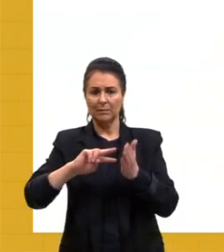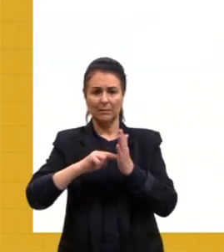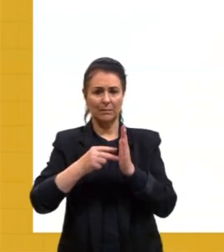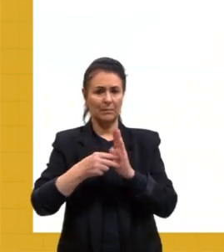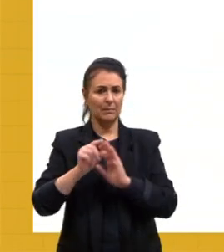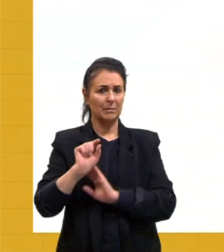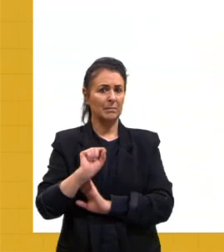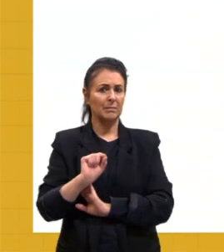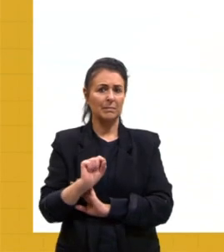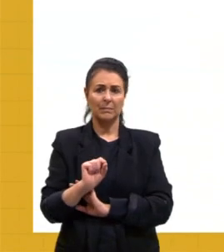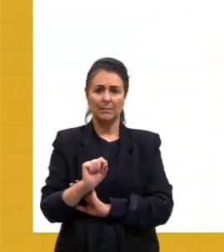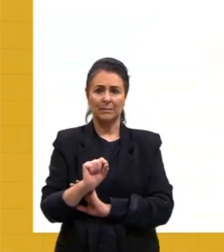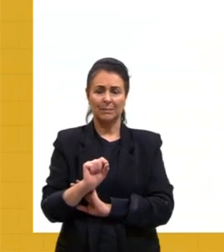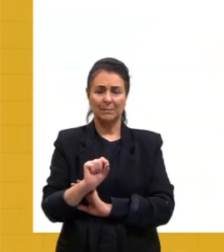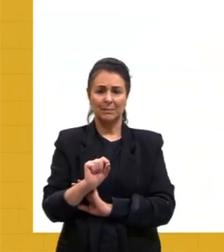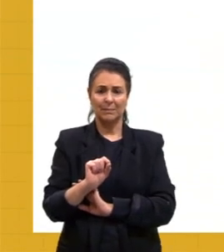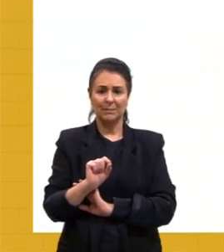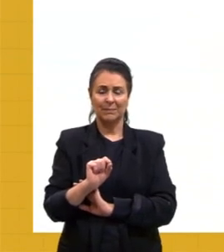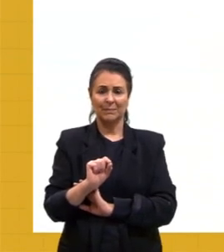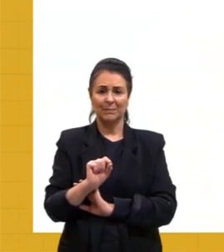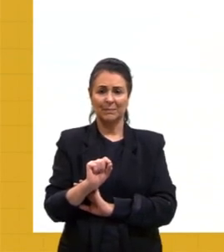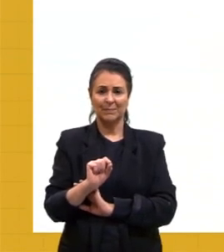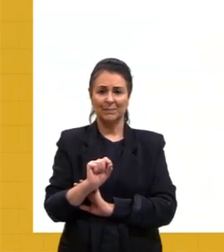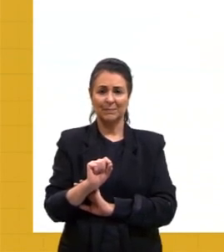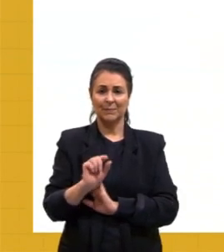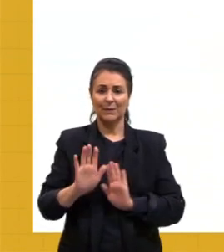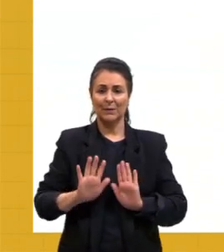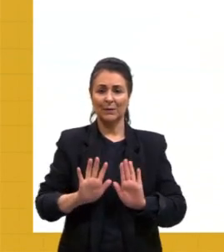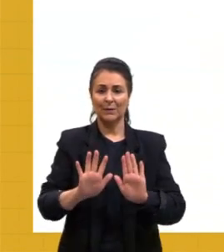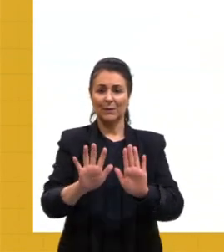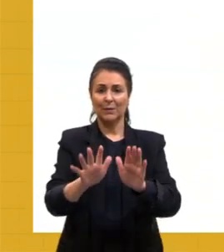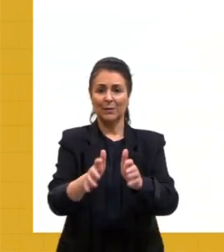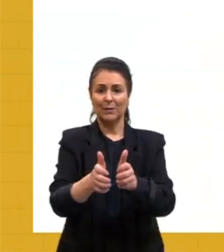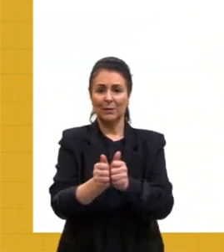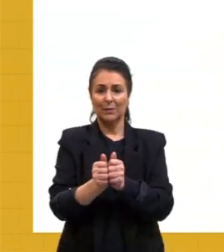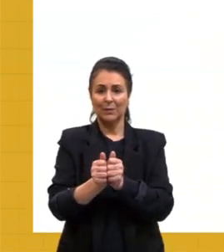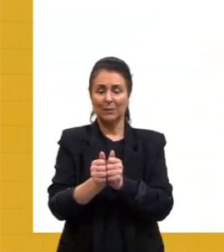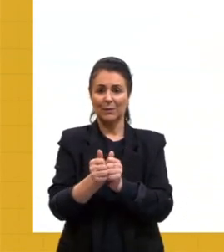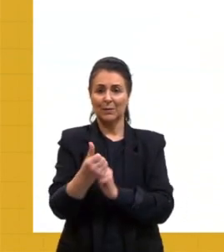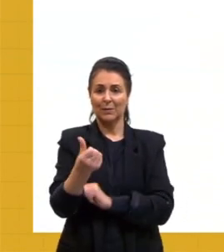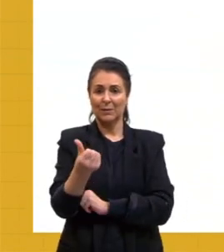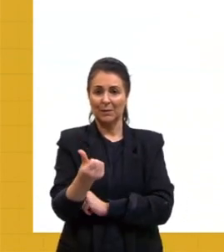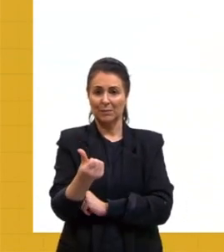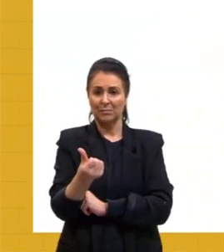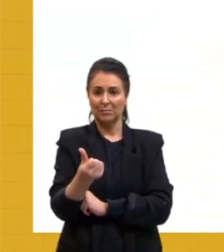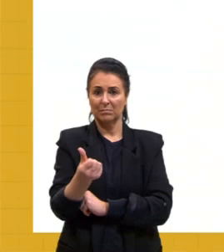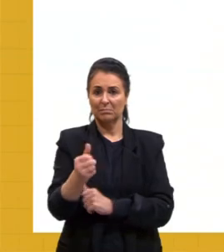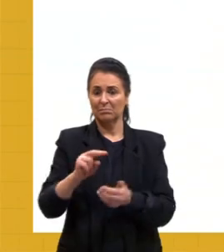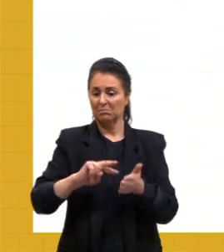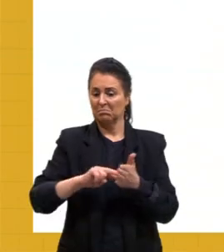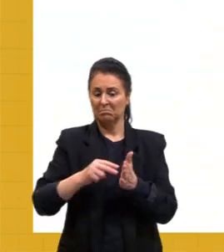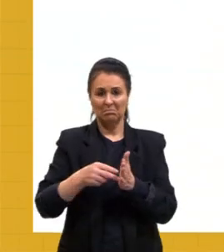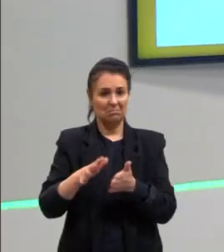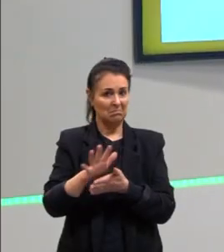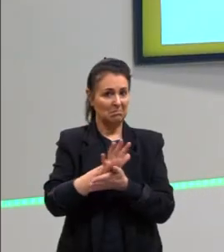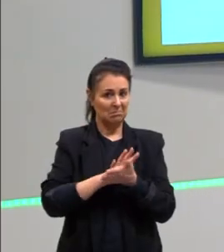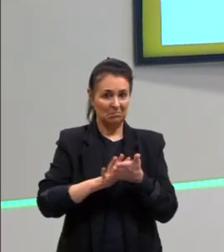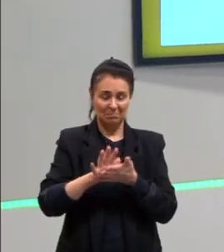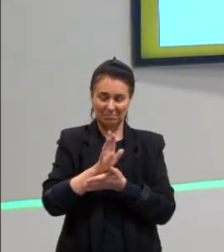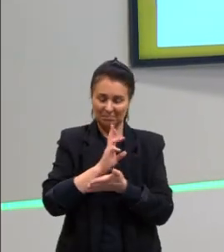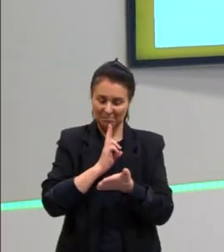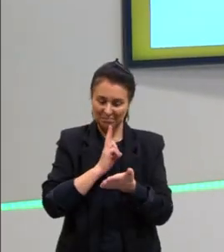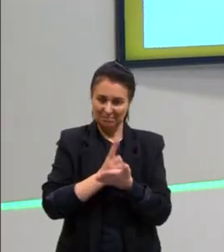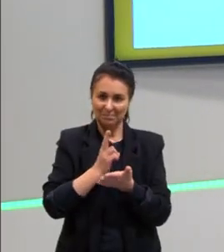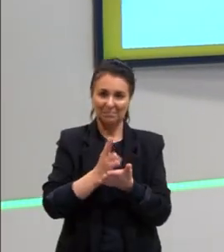Não, né? Deixa eu ver qual códon é o 6. Não quer dizer nada. Então, vai continuar